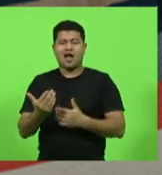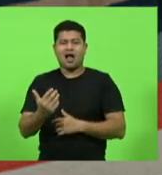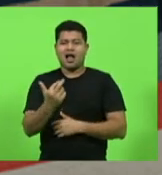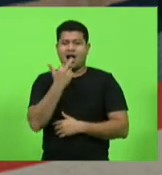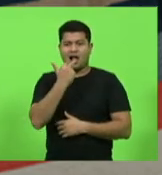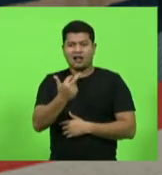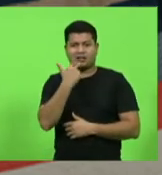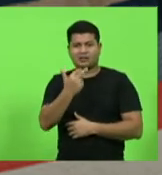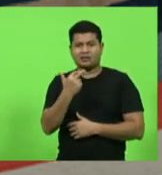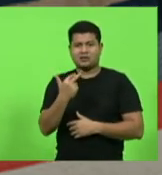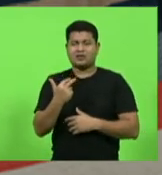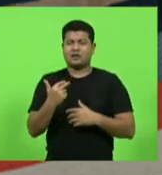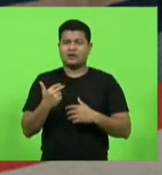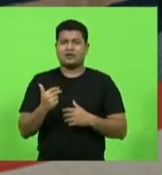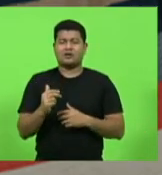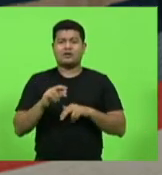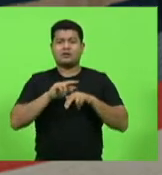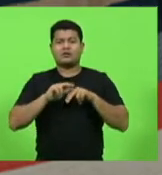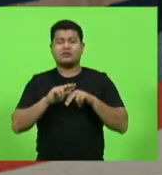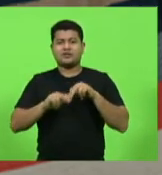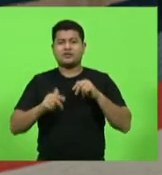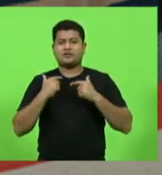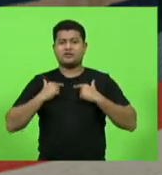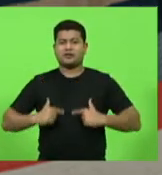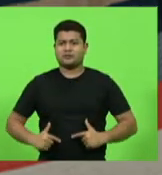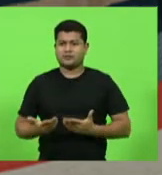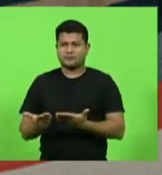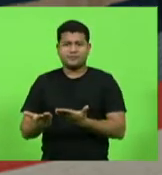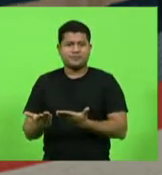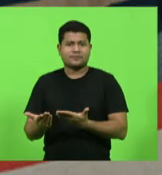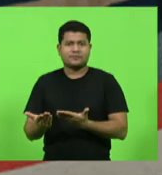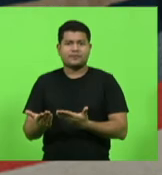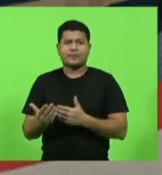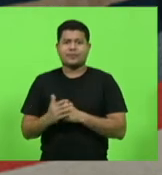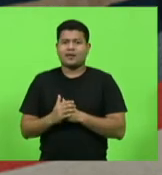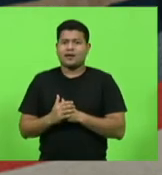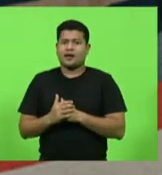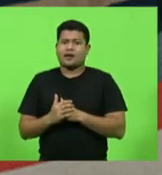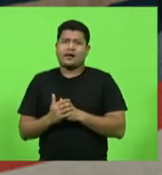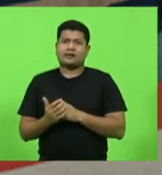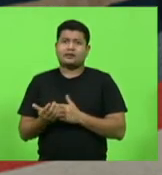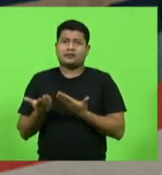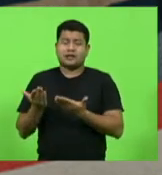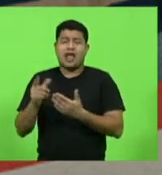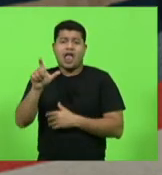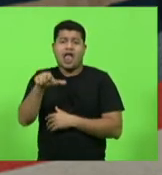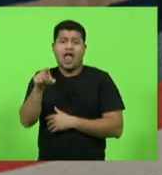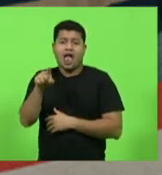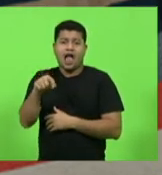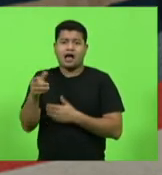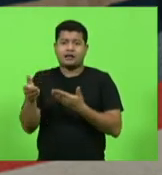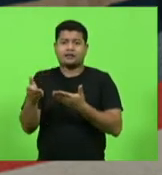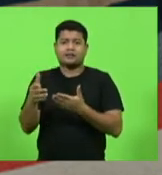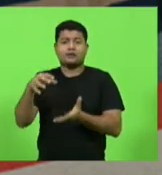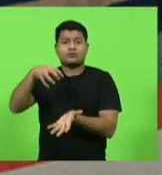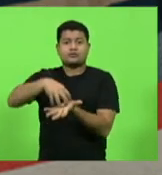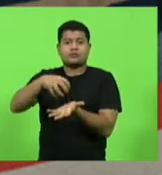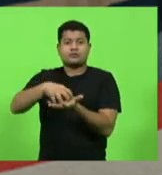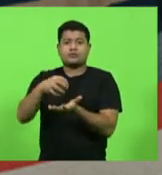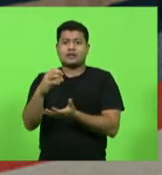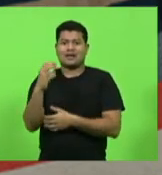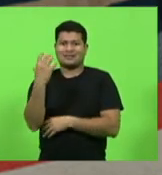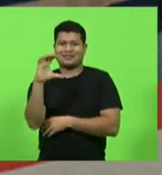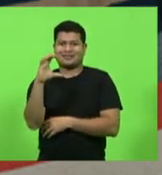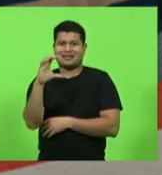Esse é um documento da UDESC, e o que vocês estão vendo aí comigo é uma publicação do Centro de Ciências da